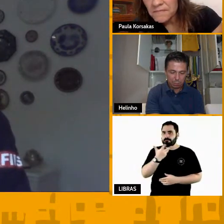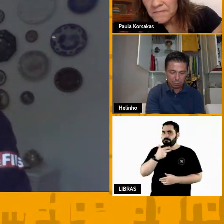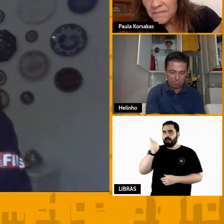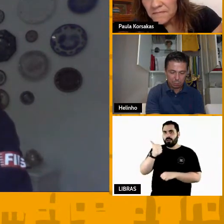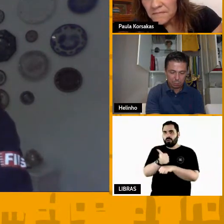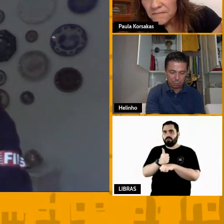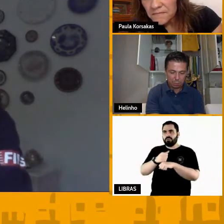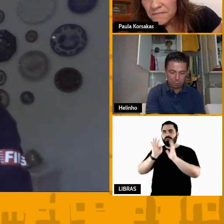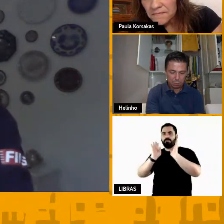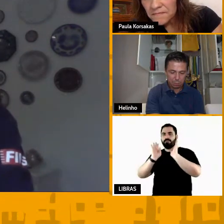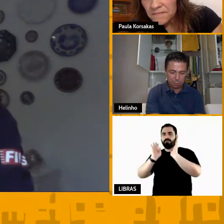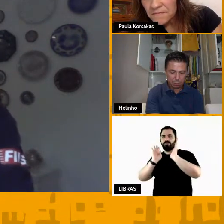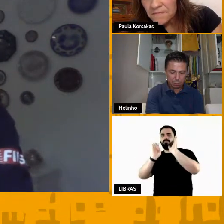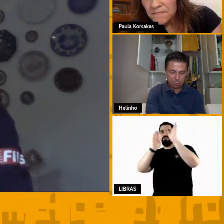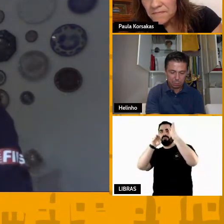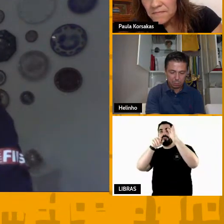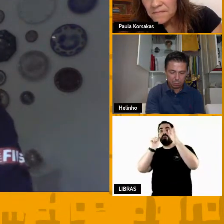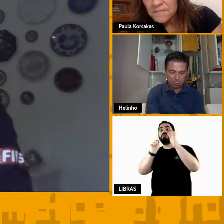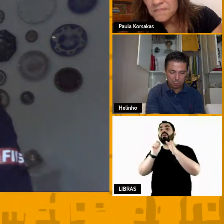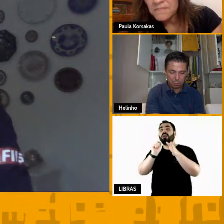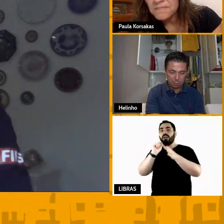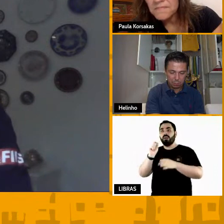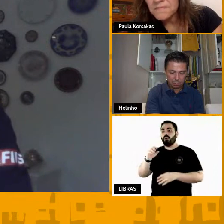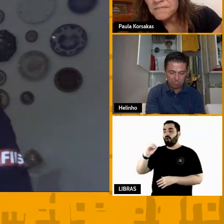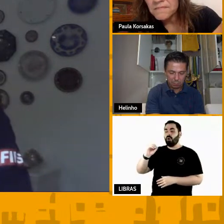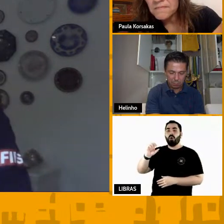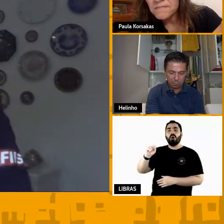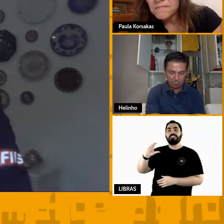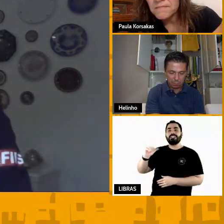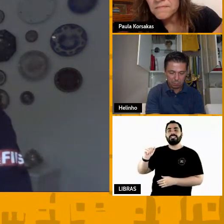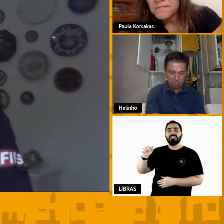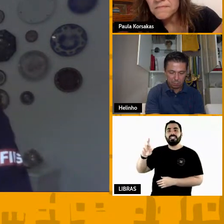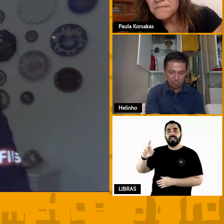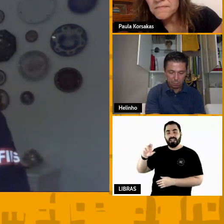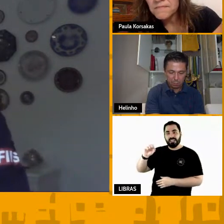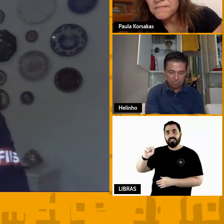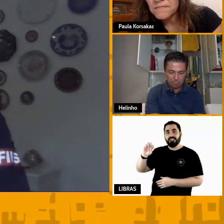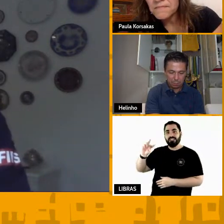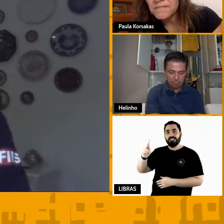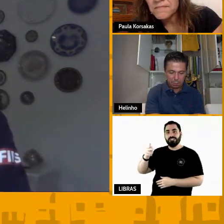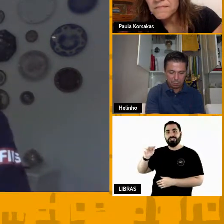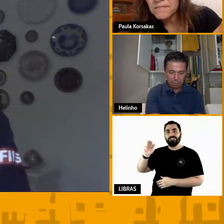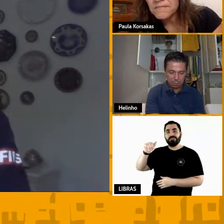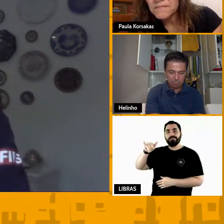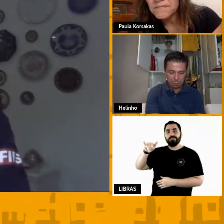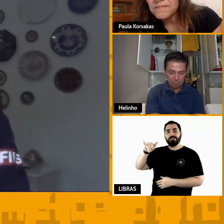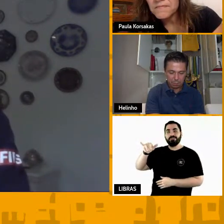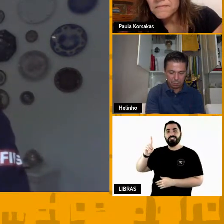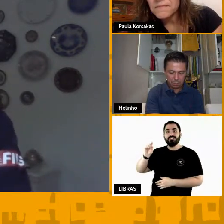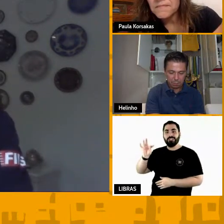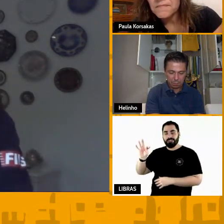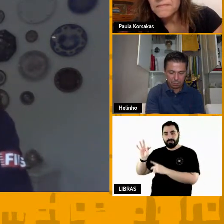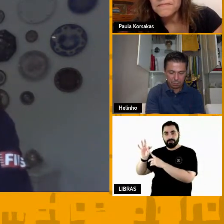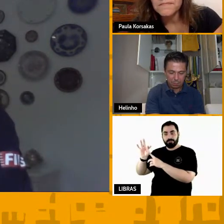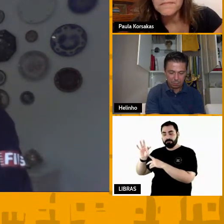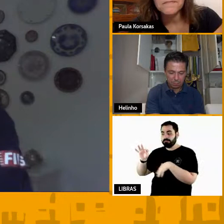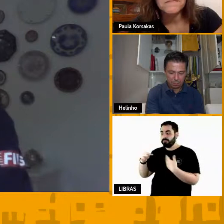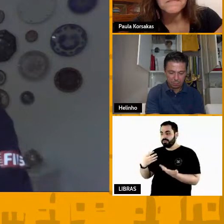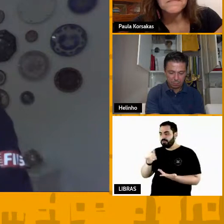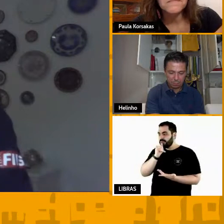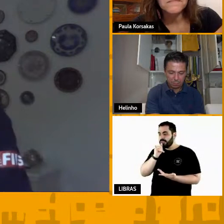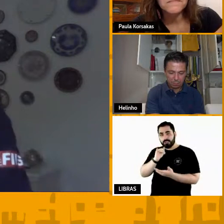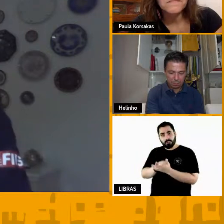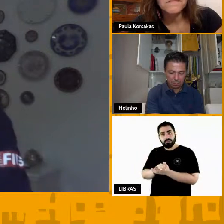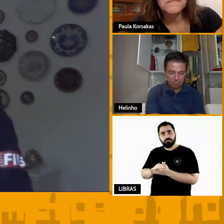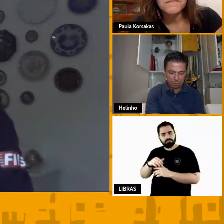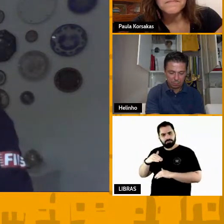por mais que venha um jogador na base com bom aproveitamento quando ele chegar no adulto se o